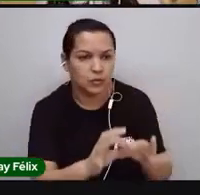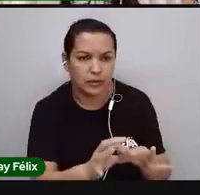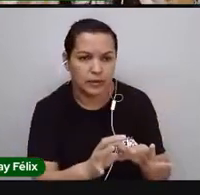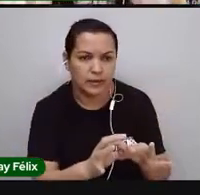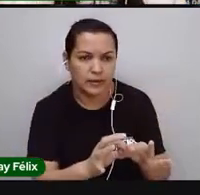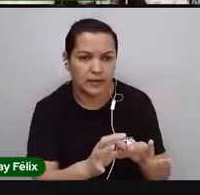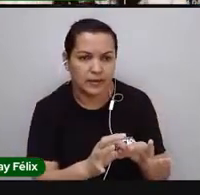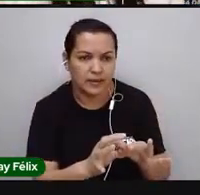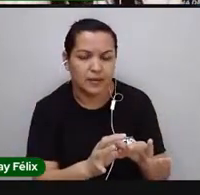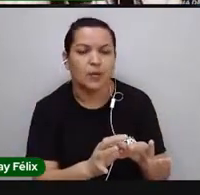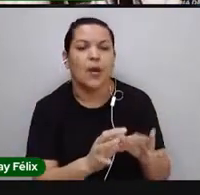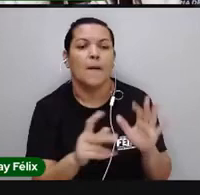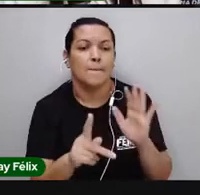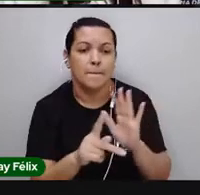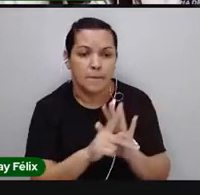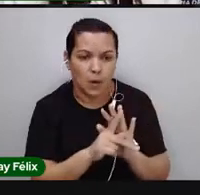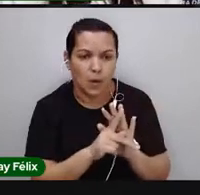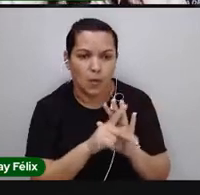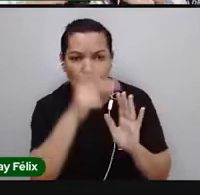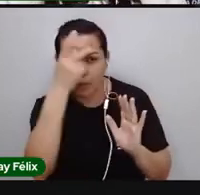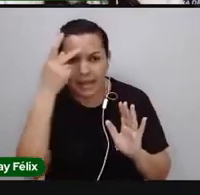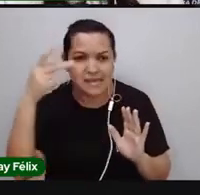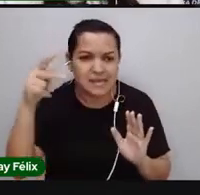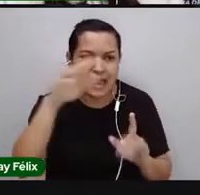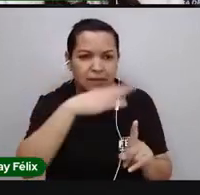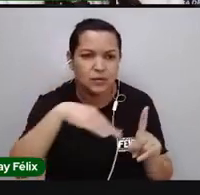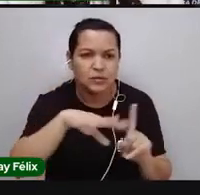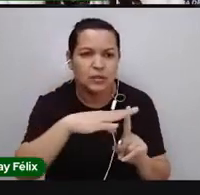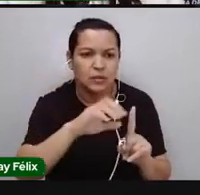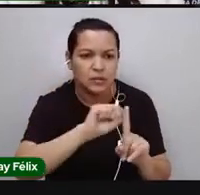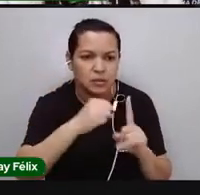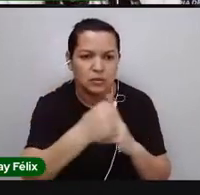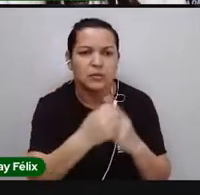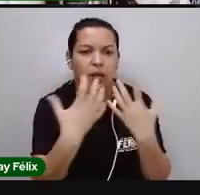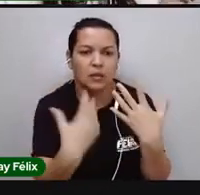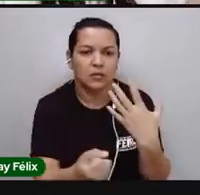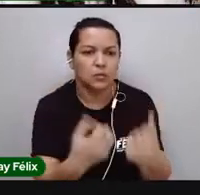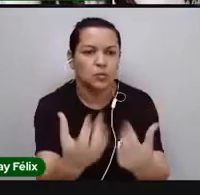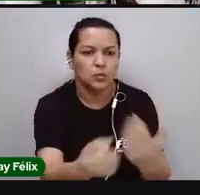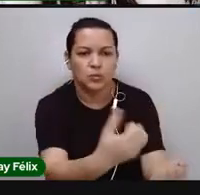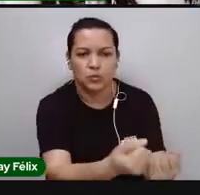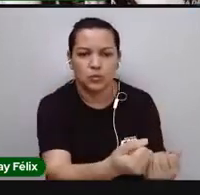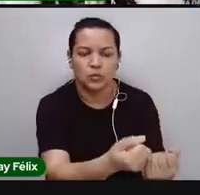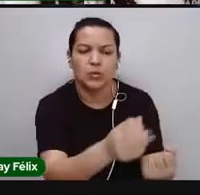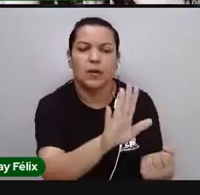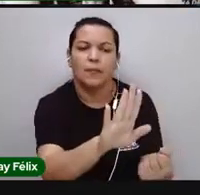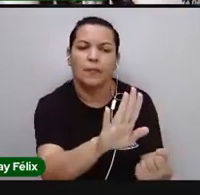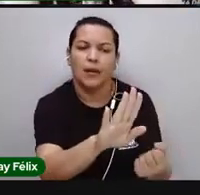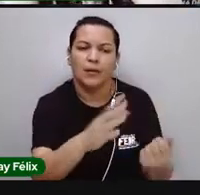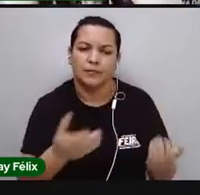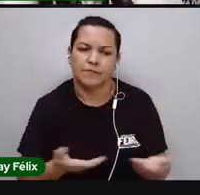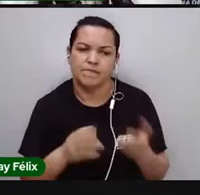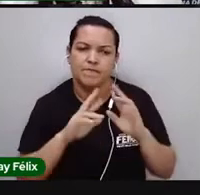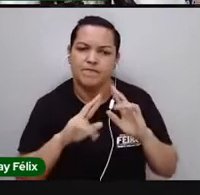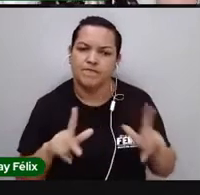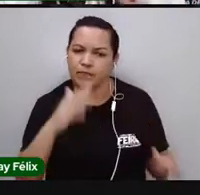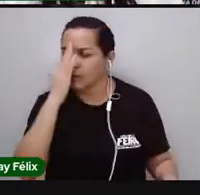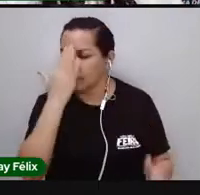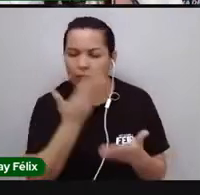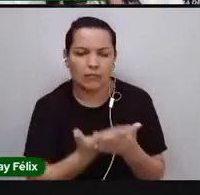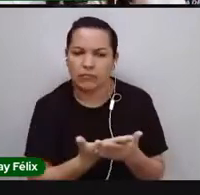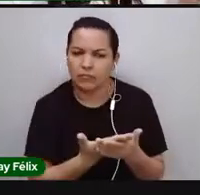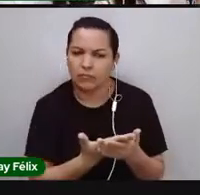aceito socialmente. Hoje, nós não acreditamos mais nisso.